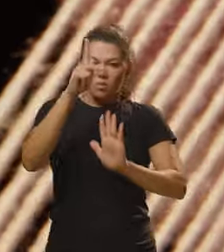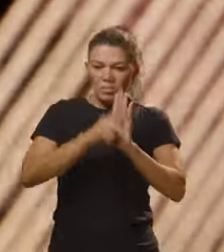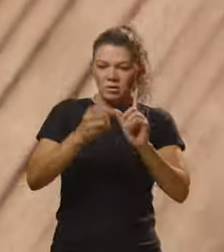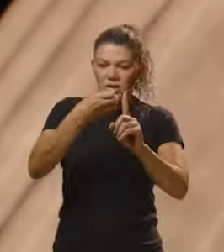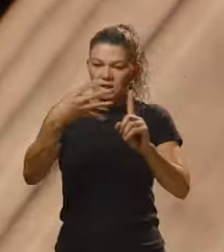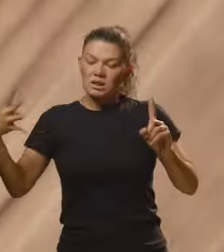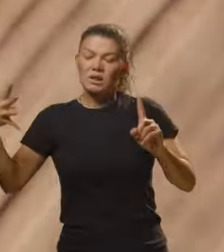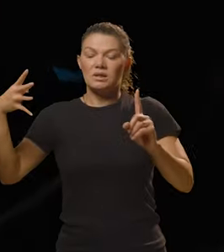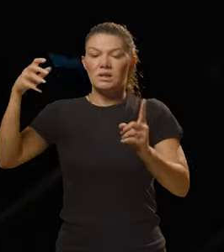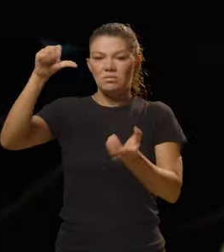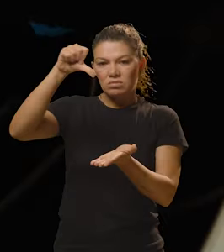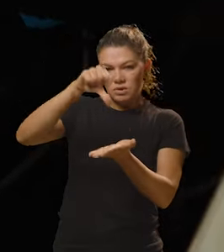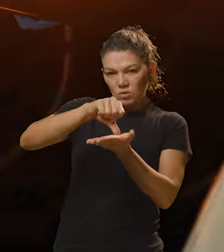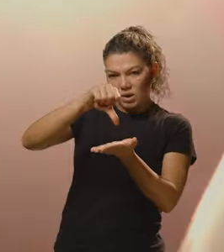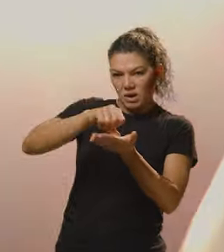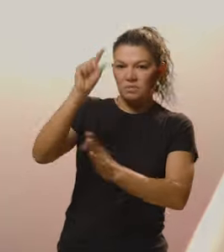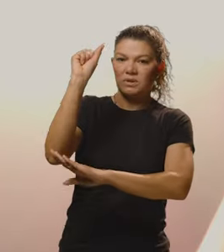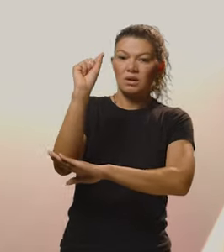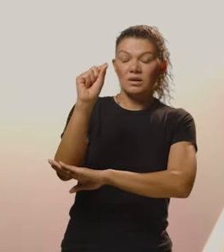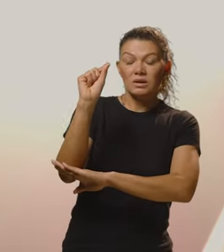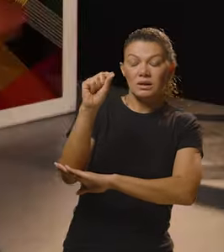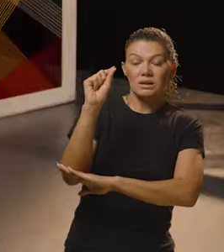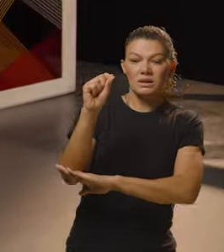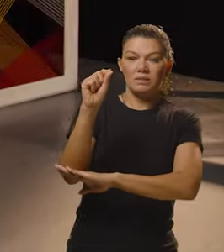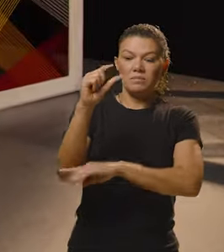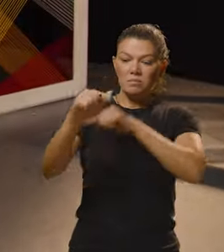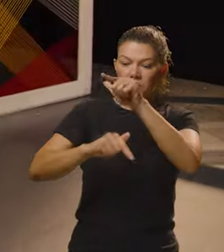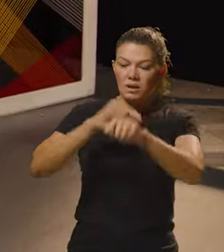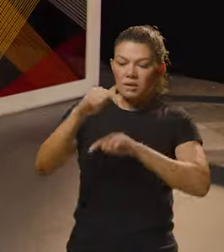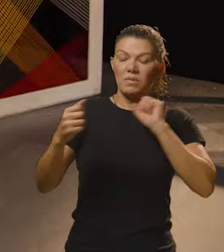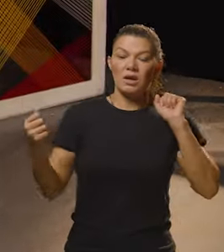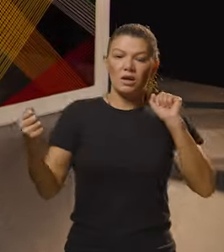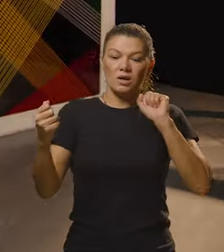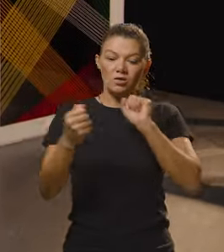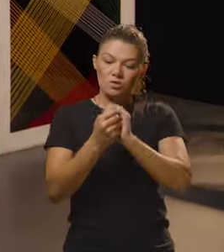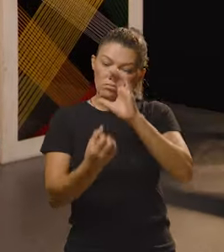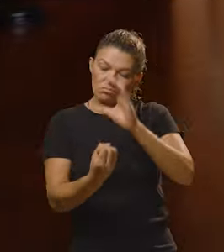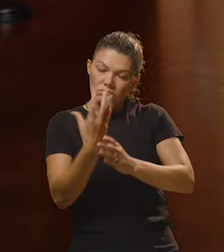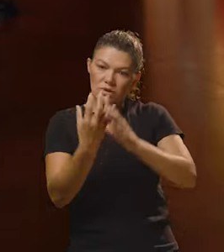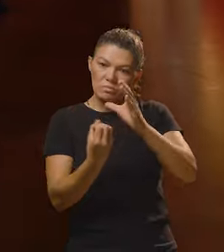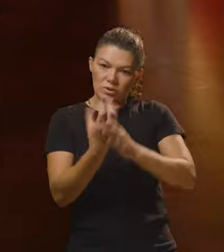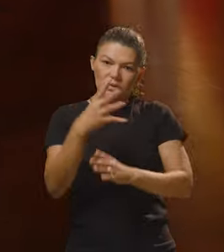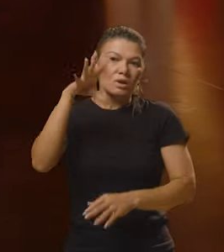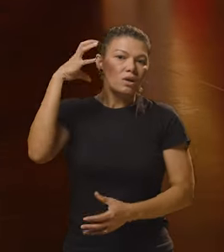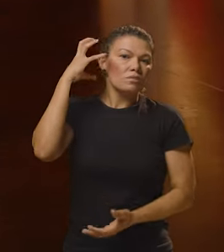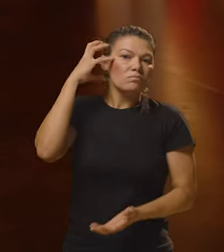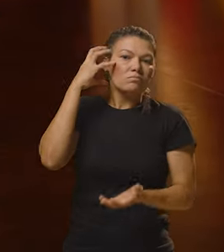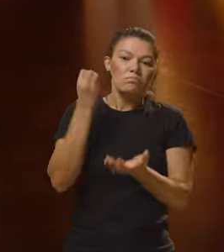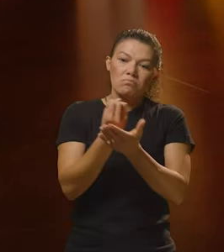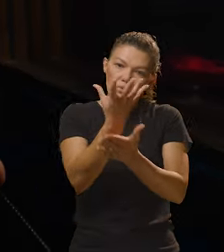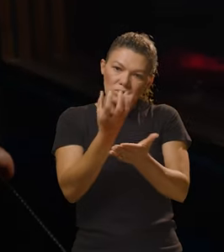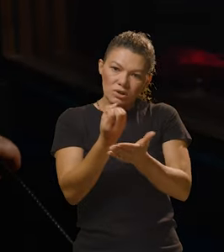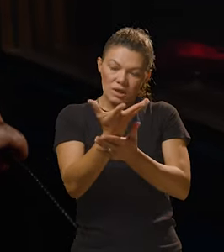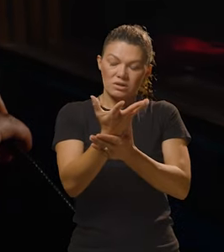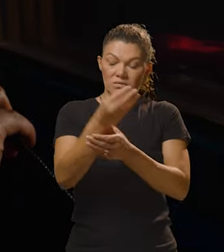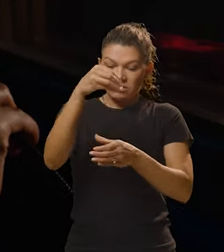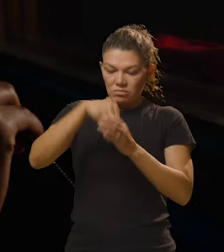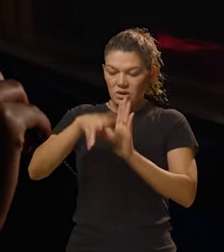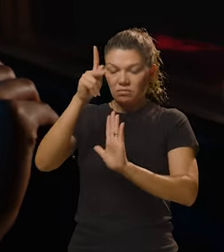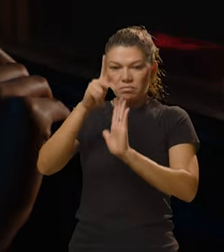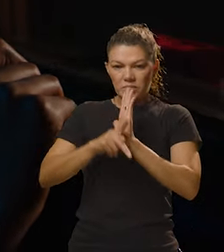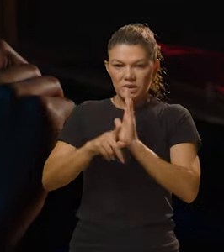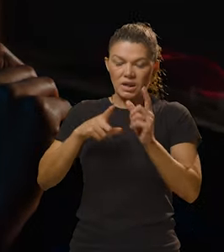um projeto de extensão aqui dentro do campus, né, do campus Recanto das Emas, para trabalhar em conjunto numa produção de podcast. Dentro desse